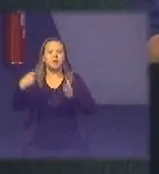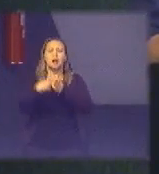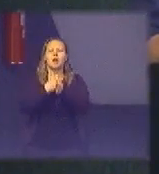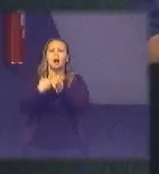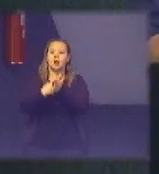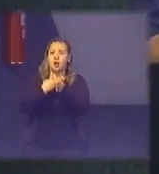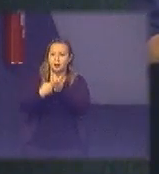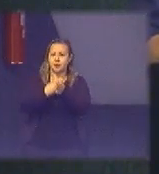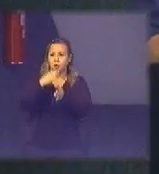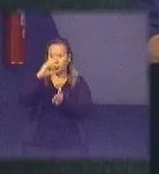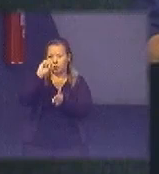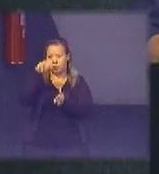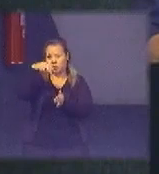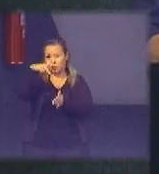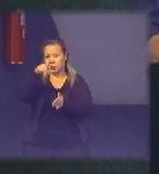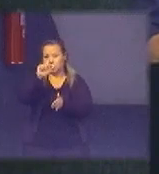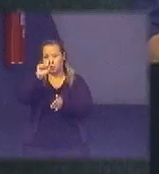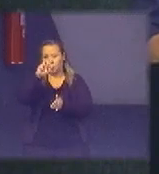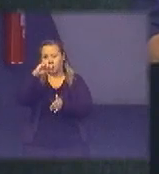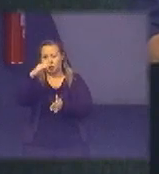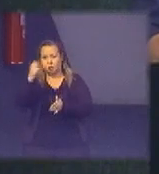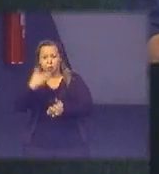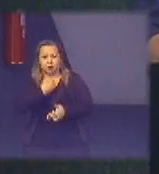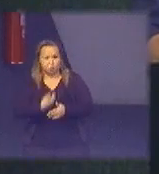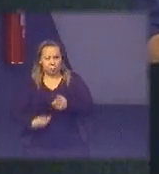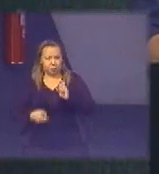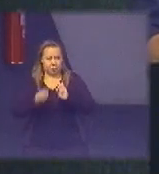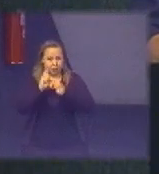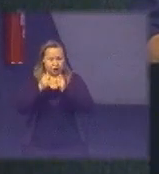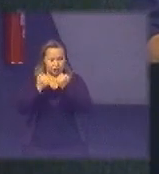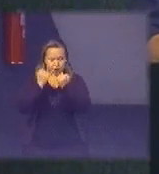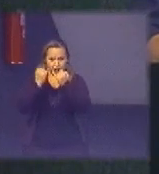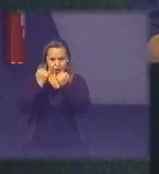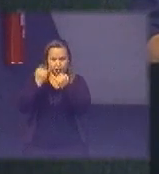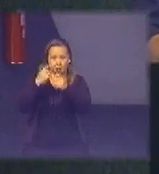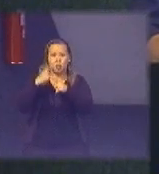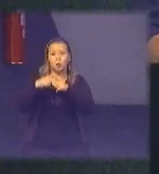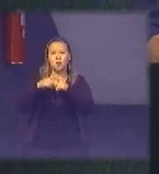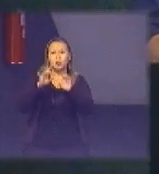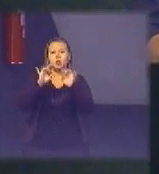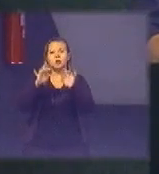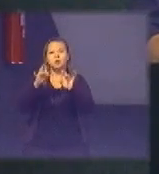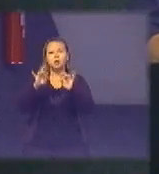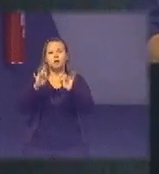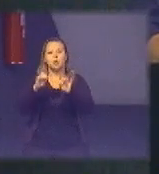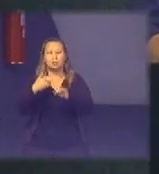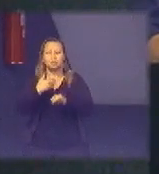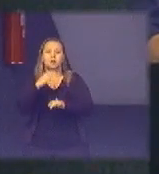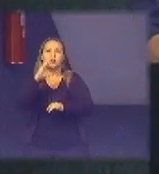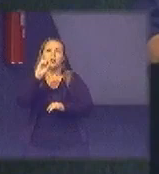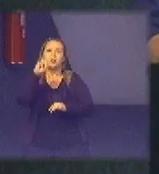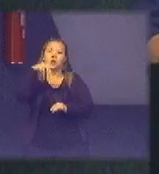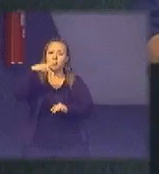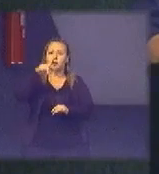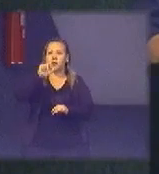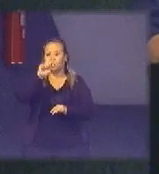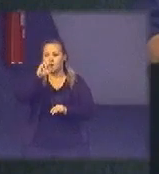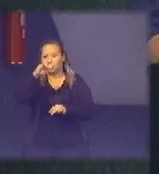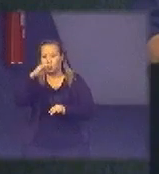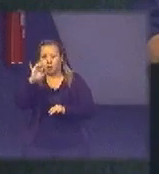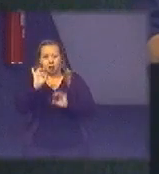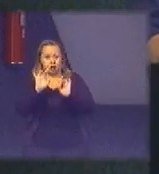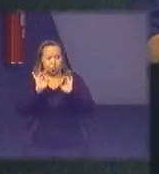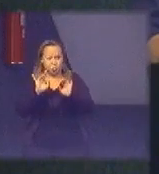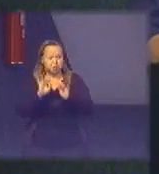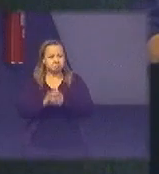compliance está dentro de governança por que se fala em compliance e não se fala só em governança e aí eu falo cara essa